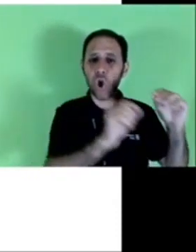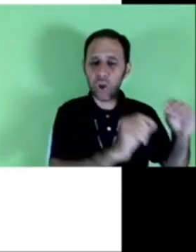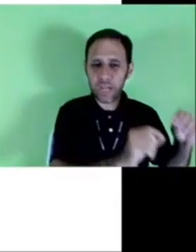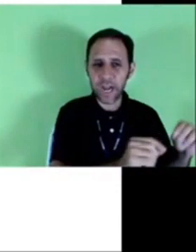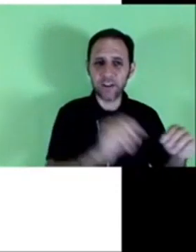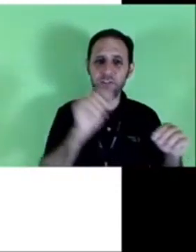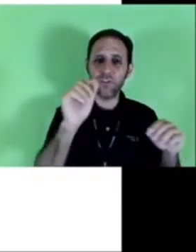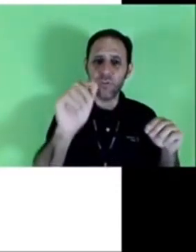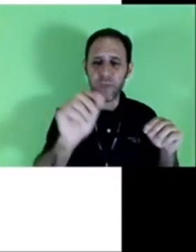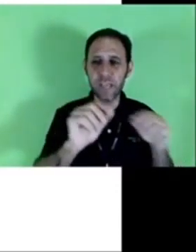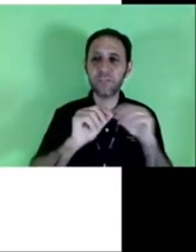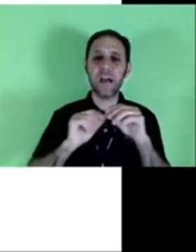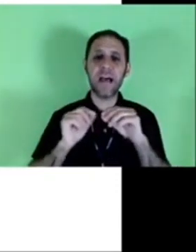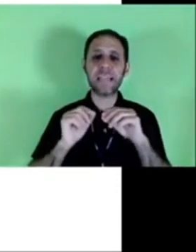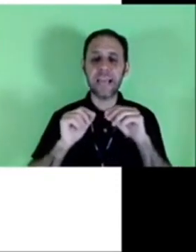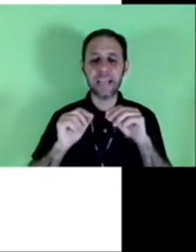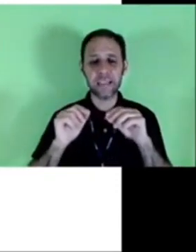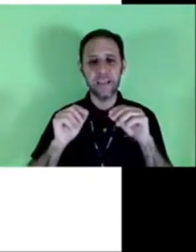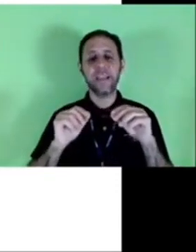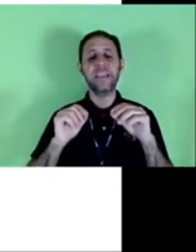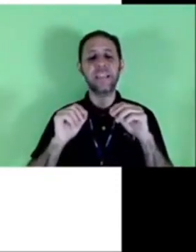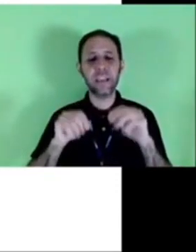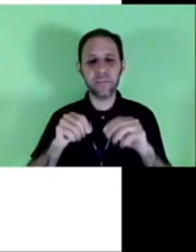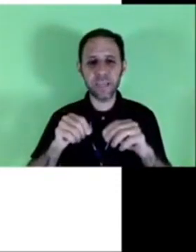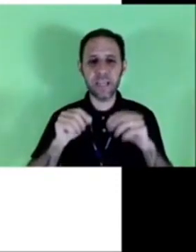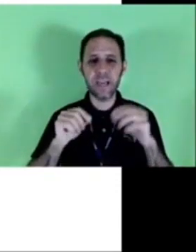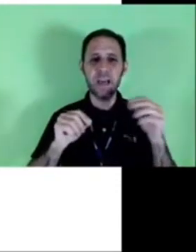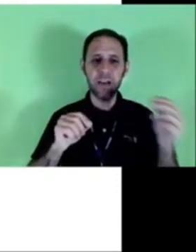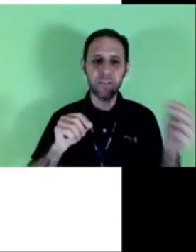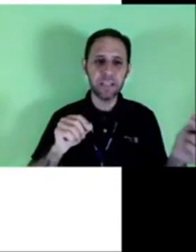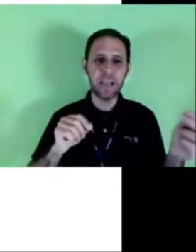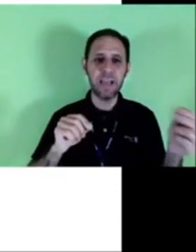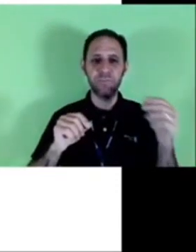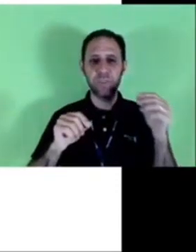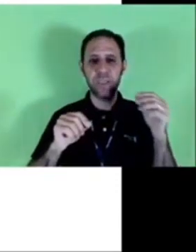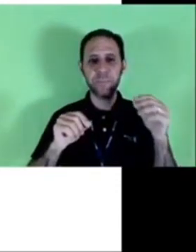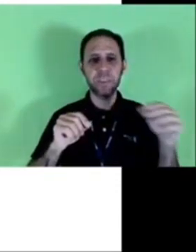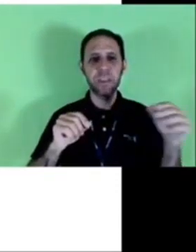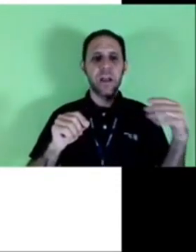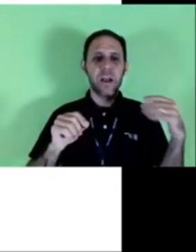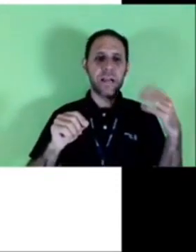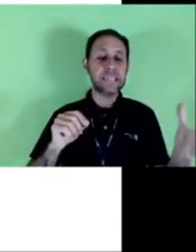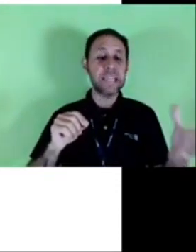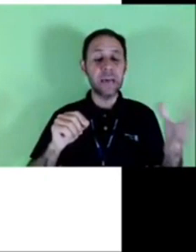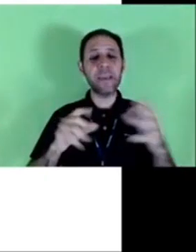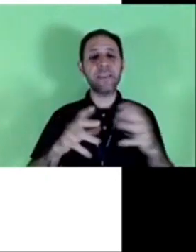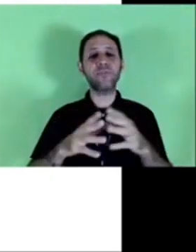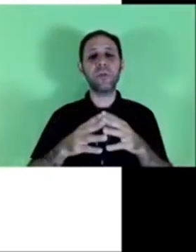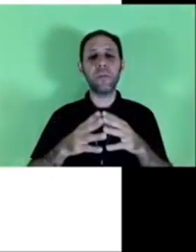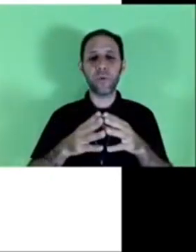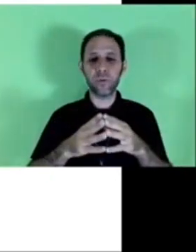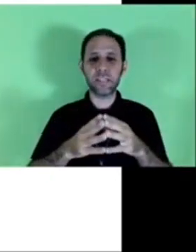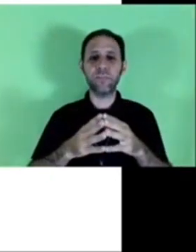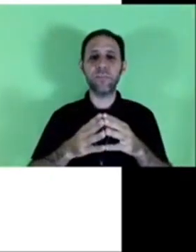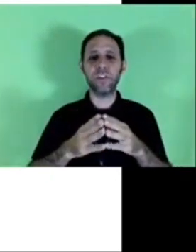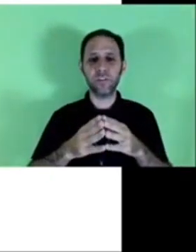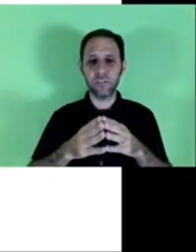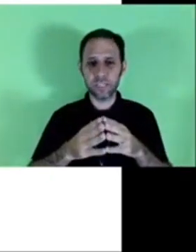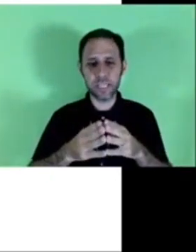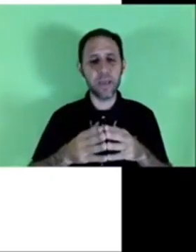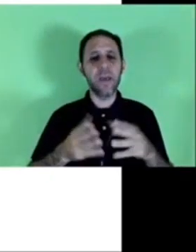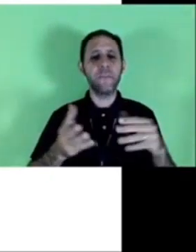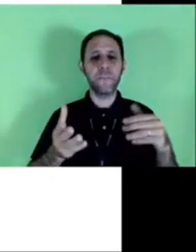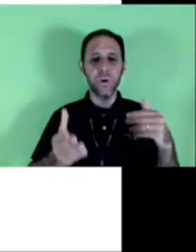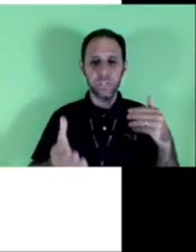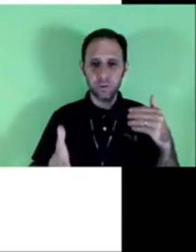colocar no documento a data que termina a validade, né? Cancelamento de uma procuração pode